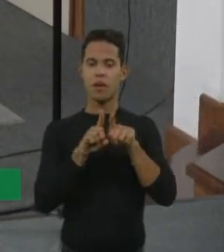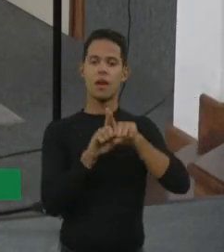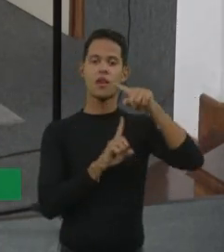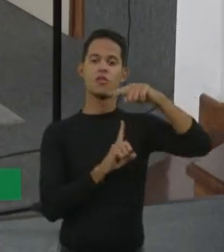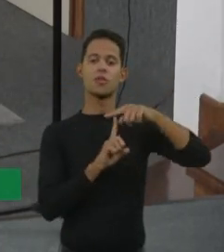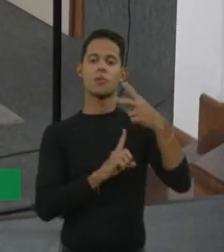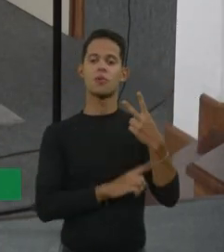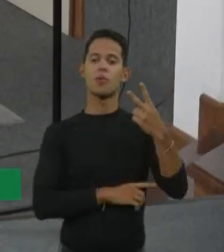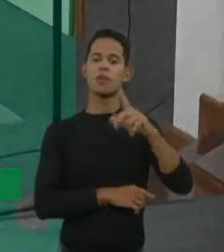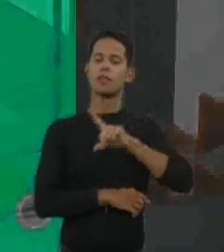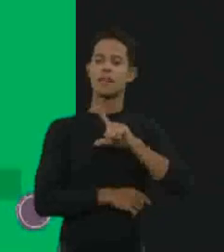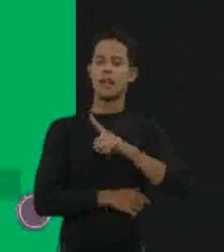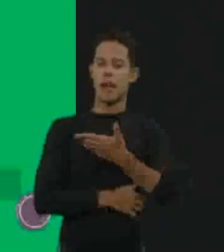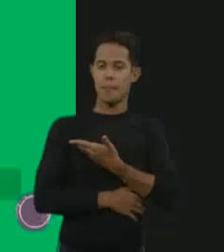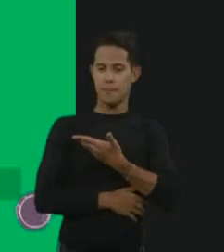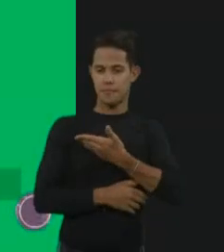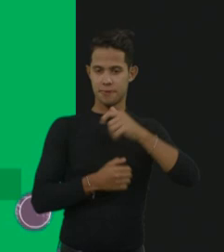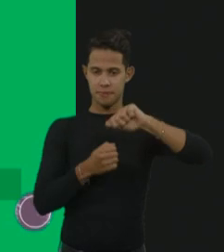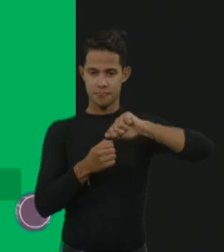tá?